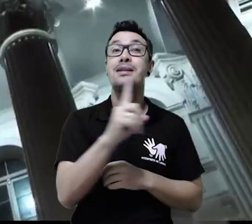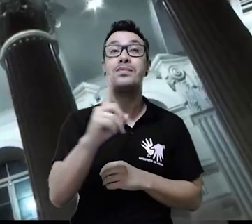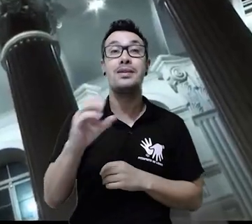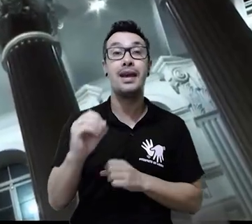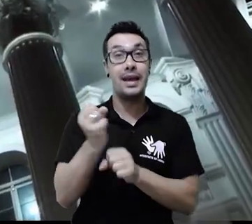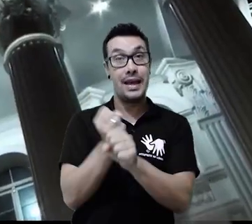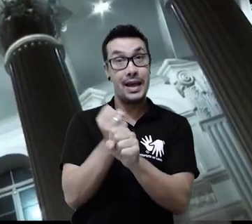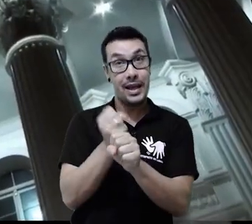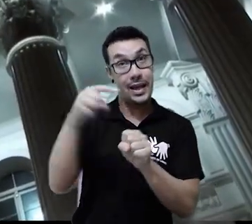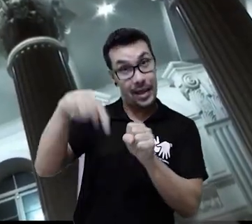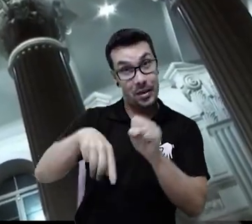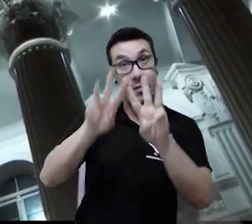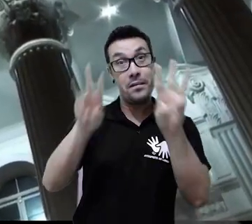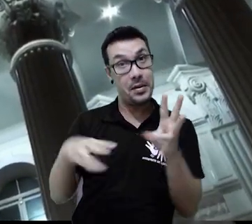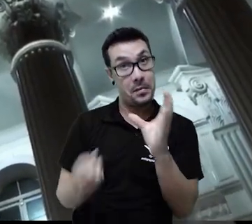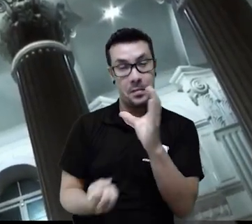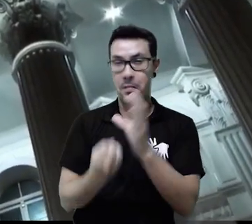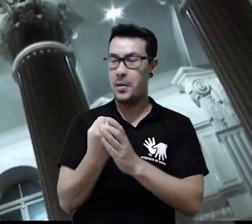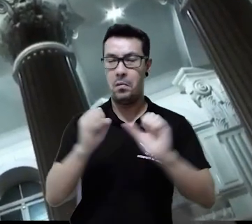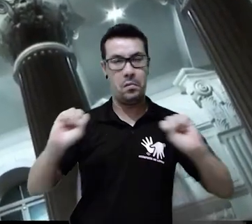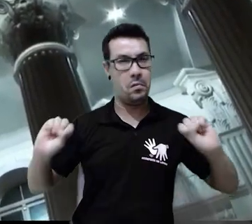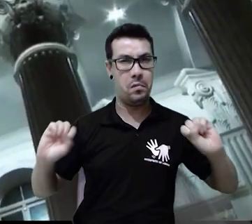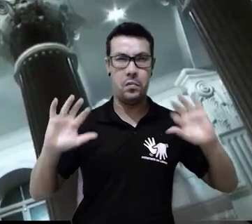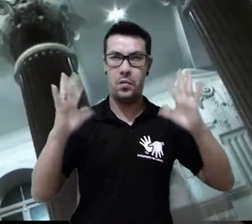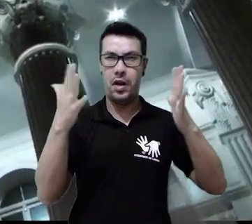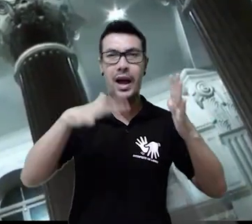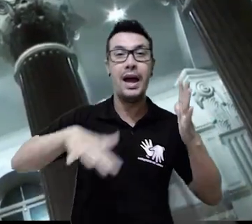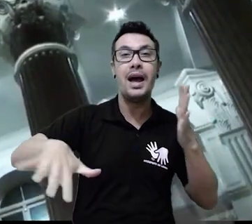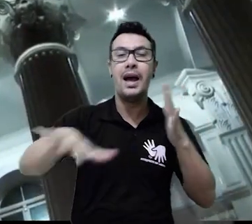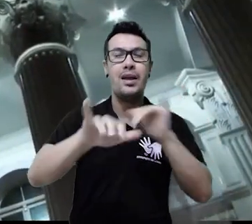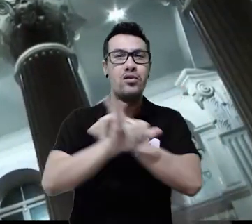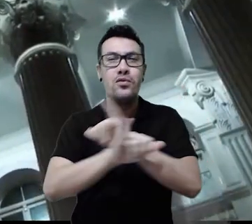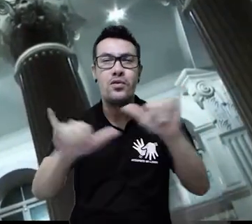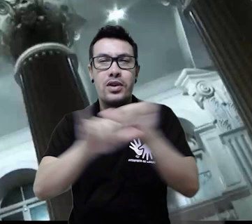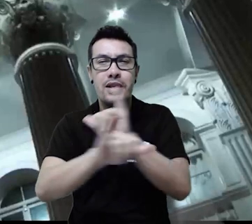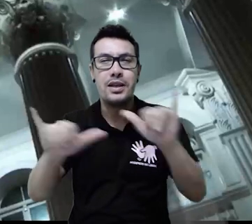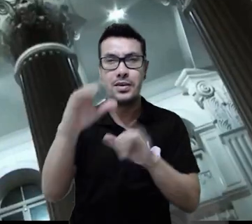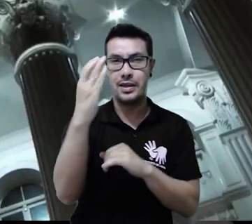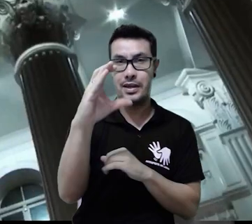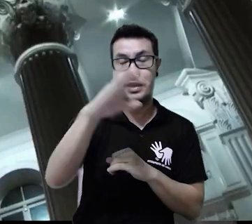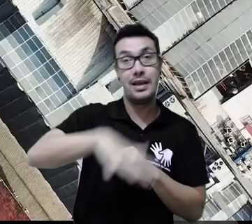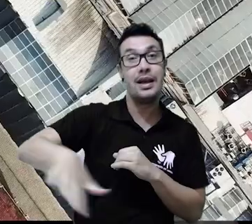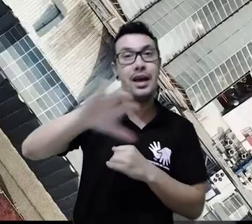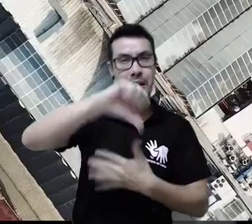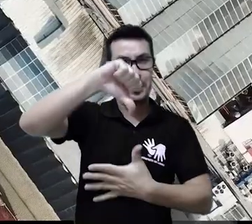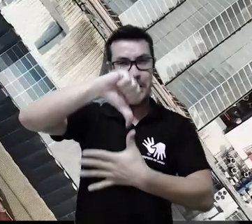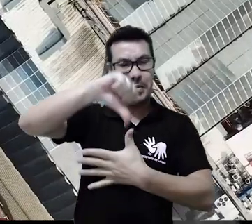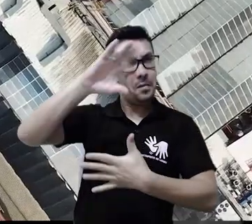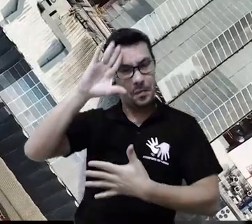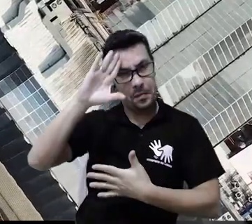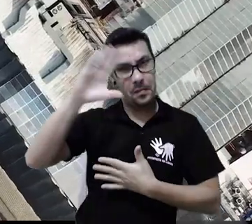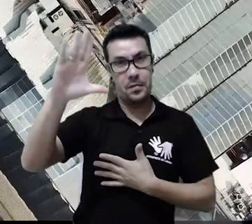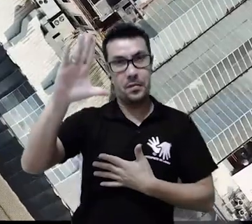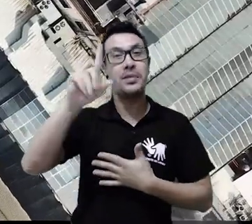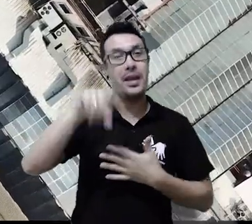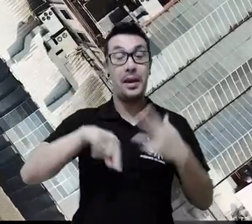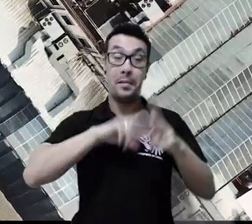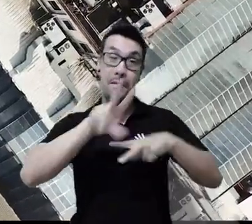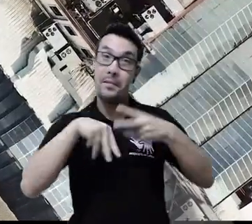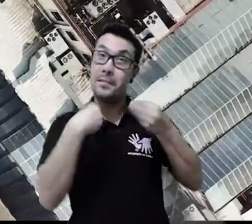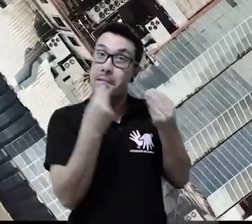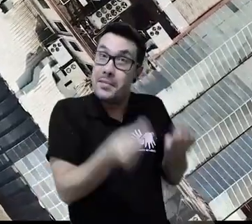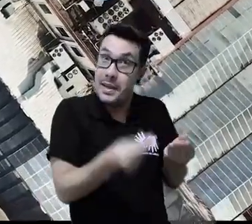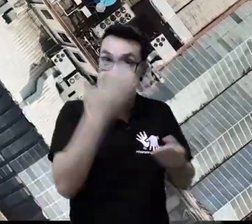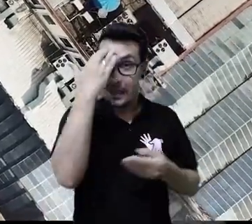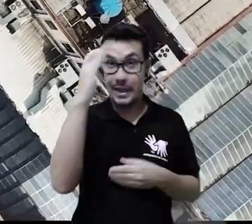anos, sediar o maior evento de divulgação científica da América Latina. É um presente para a cidade de Curitiba,